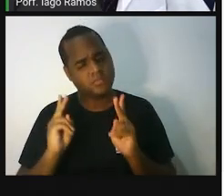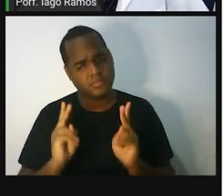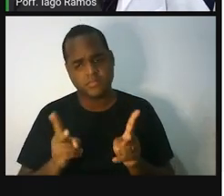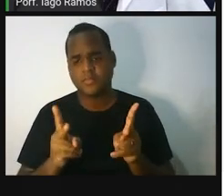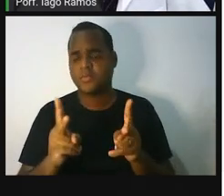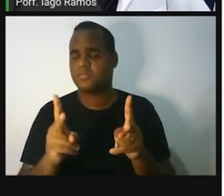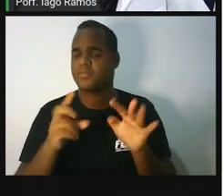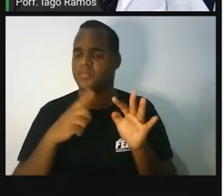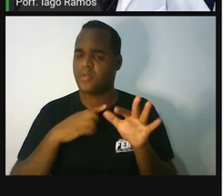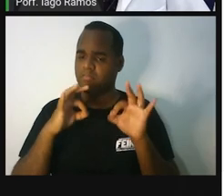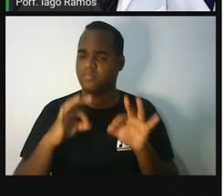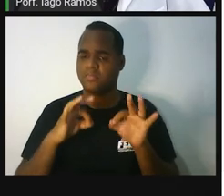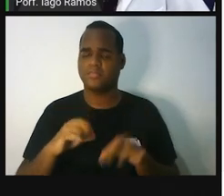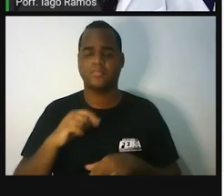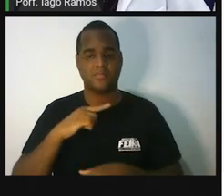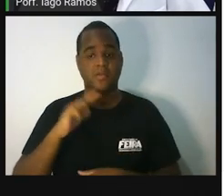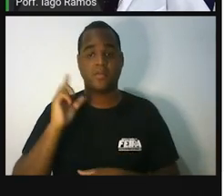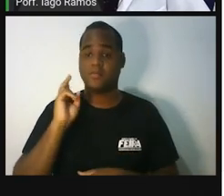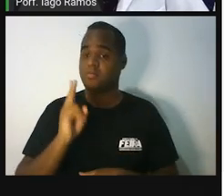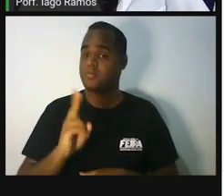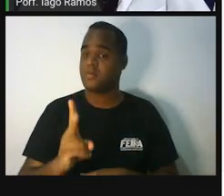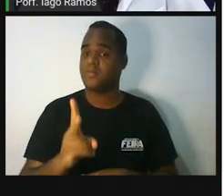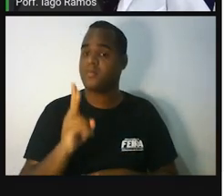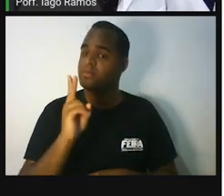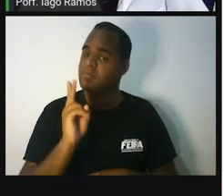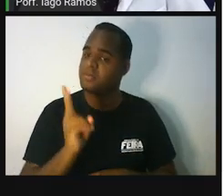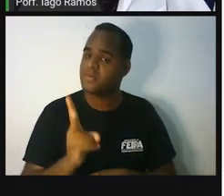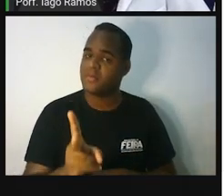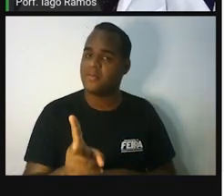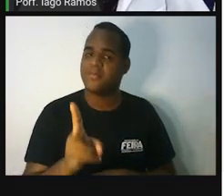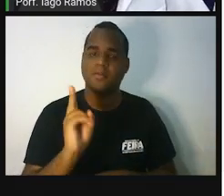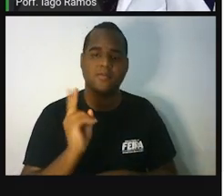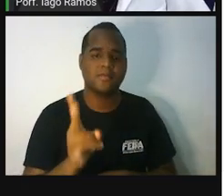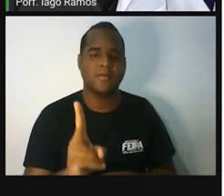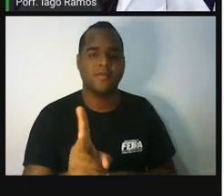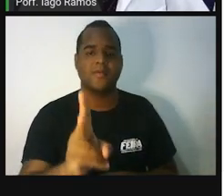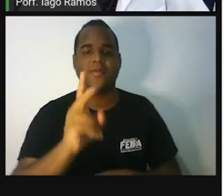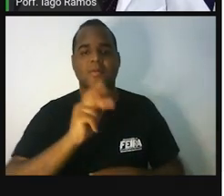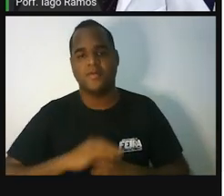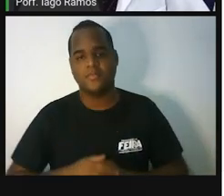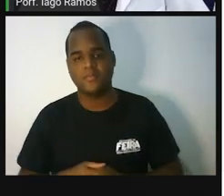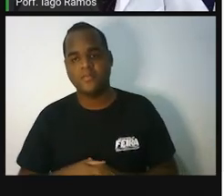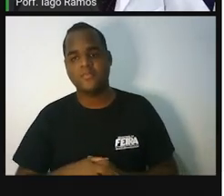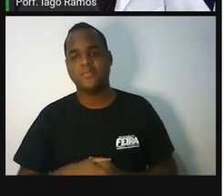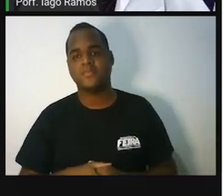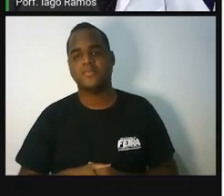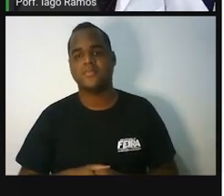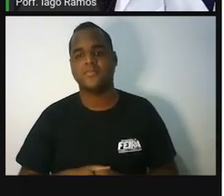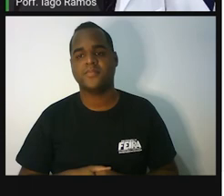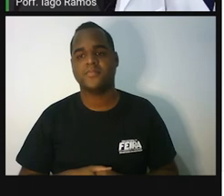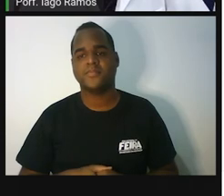Dá certo. Sempre. Sempre. Sempre. E sempre. Tá?